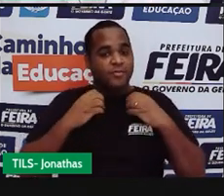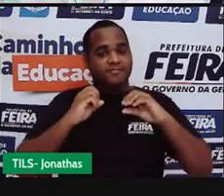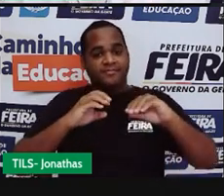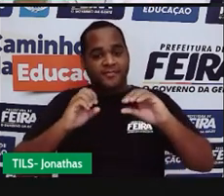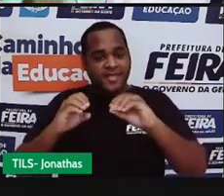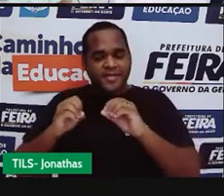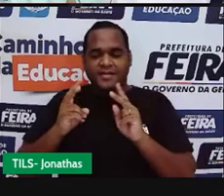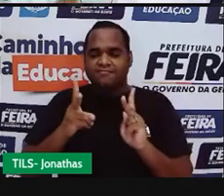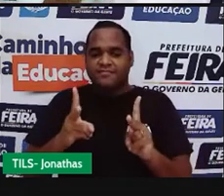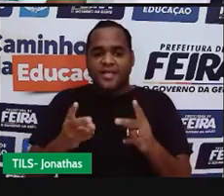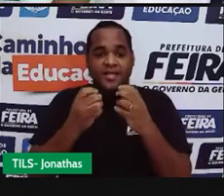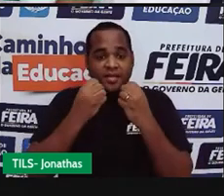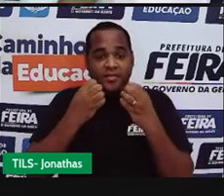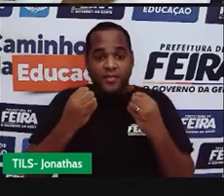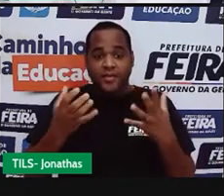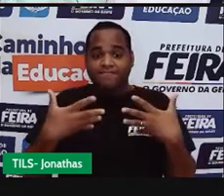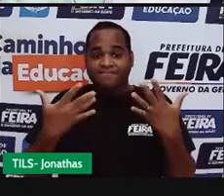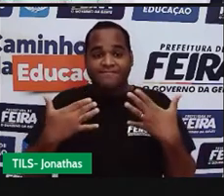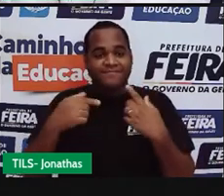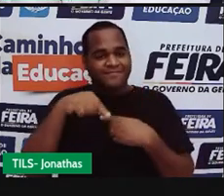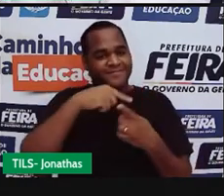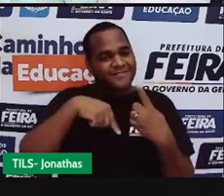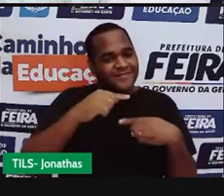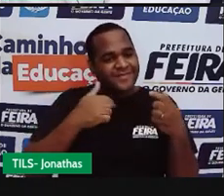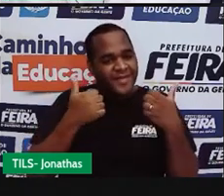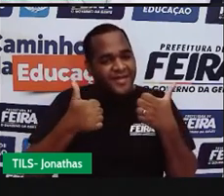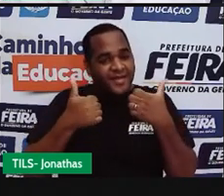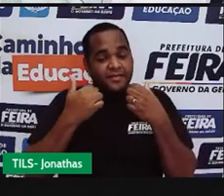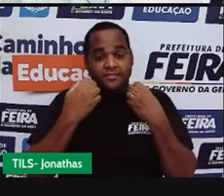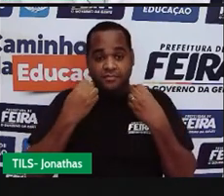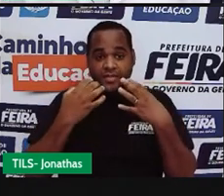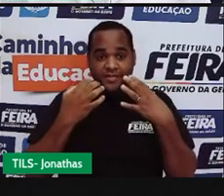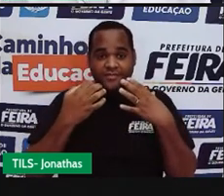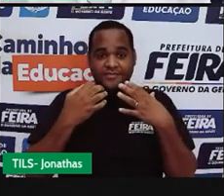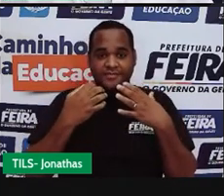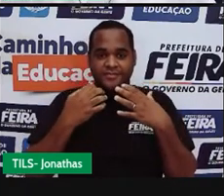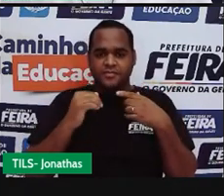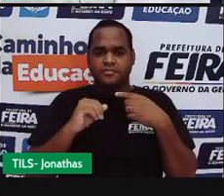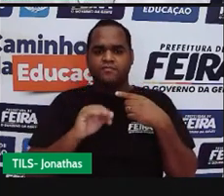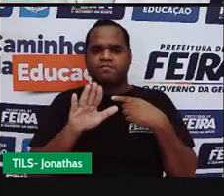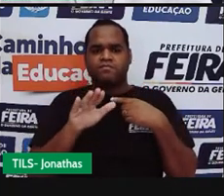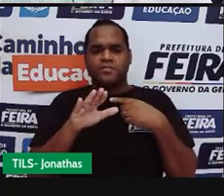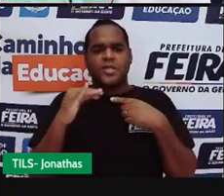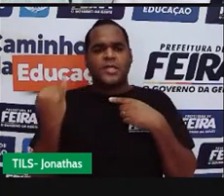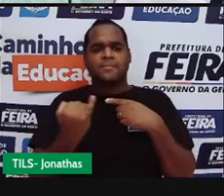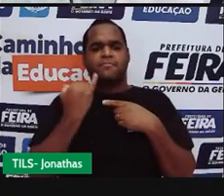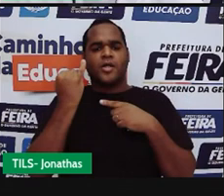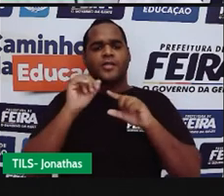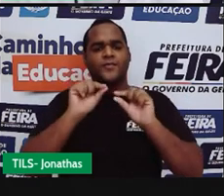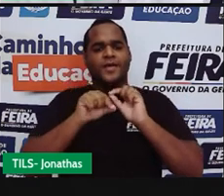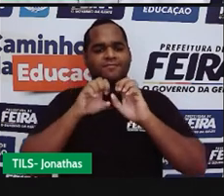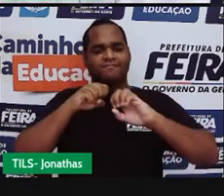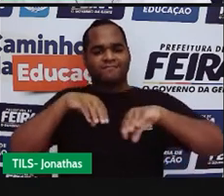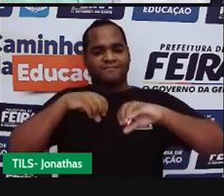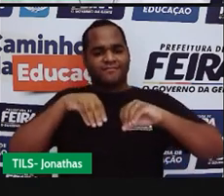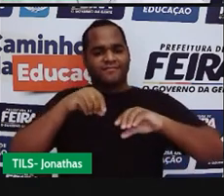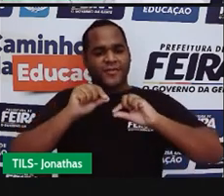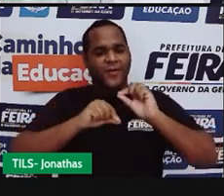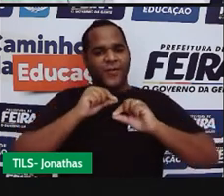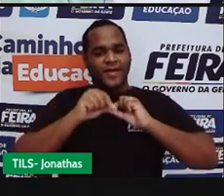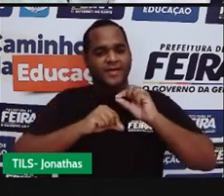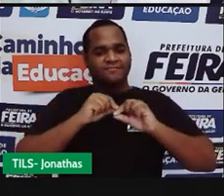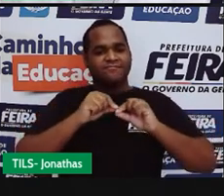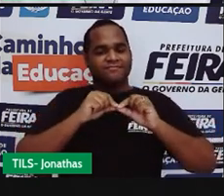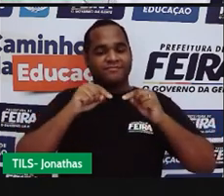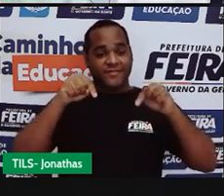Para mim é sempre bacana estar aqui com você. Tá bom? O que é foi importante para a gente, nessa aula de número